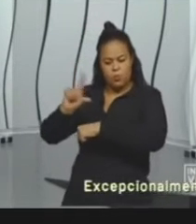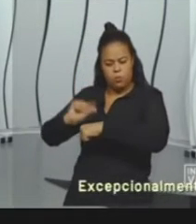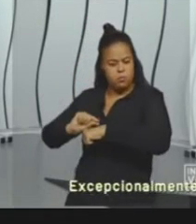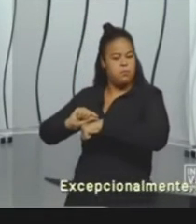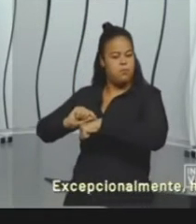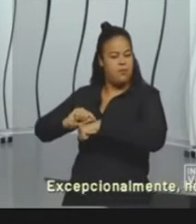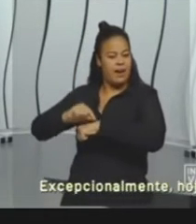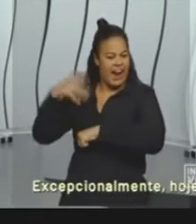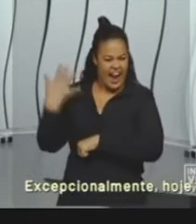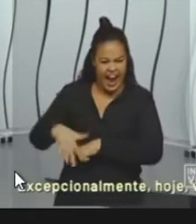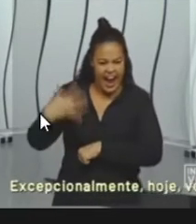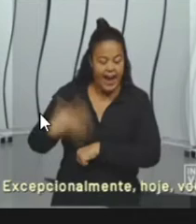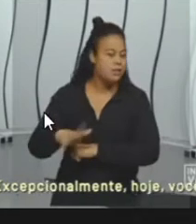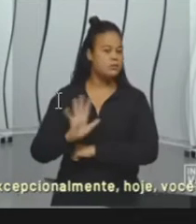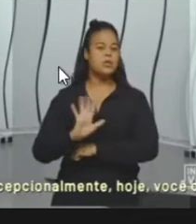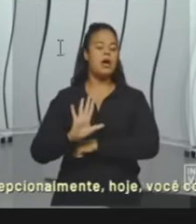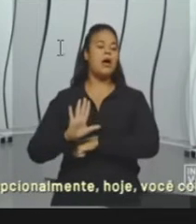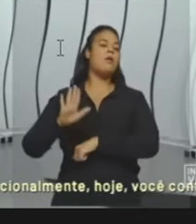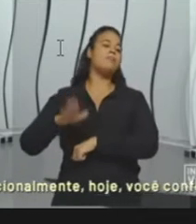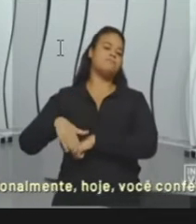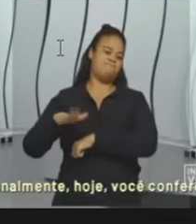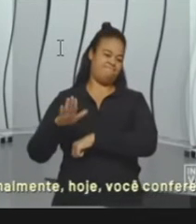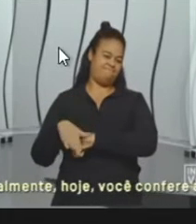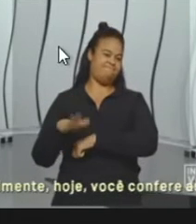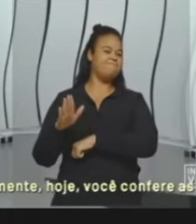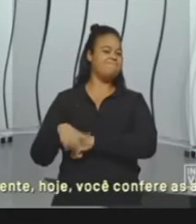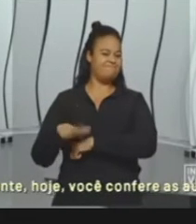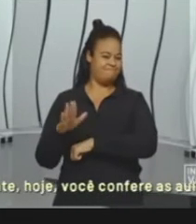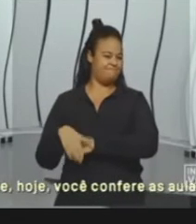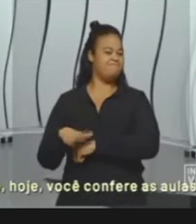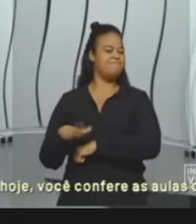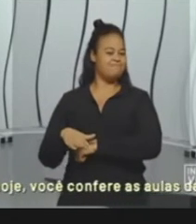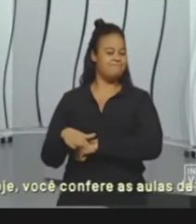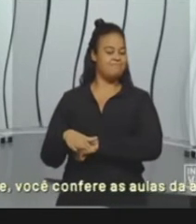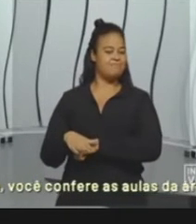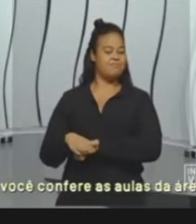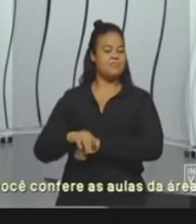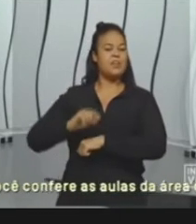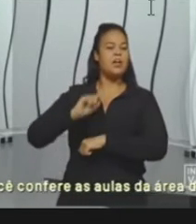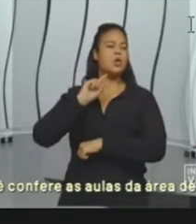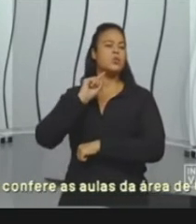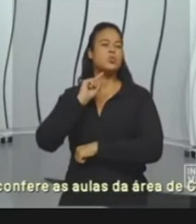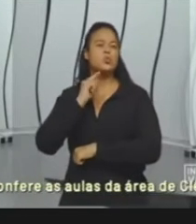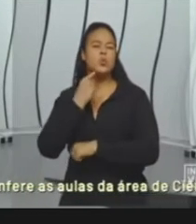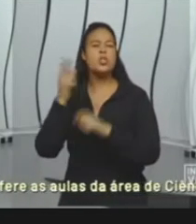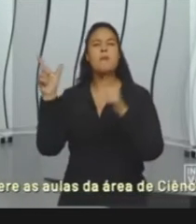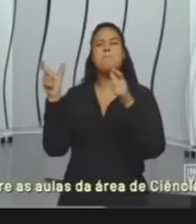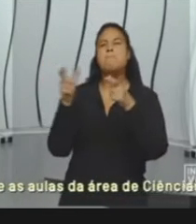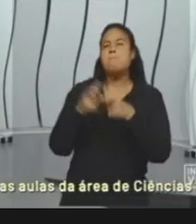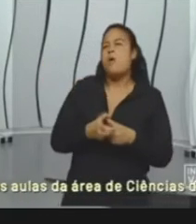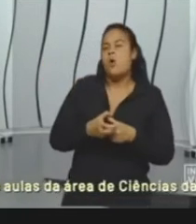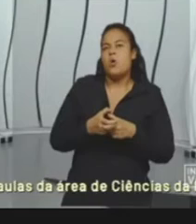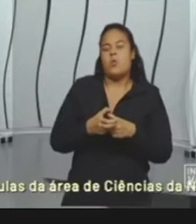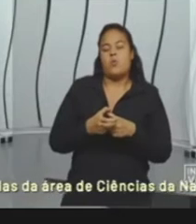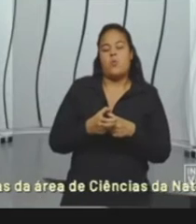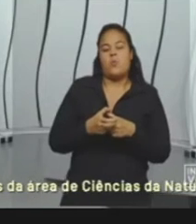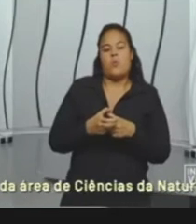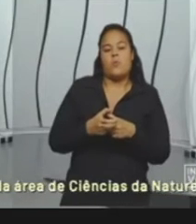custo. Isso é interessante. E tem baixa emissão de poluentes. Mas não quer dizer que é zero de emissão de